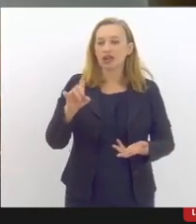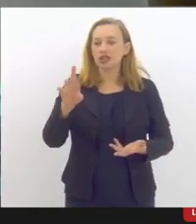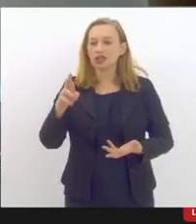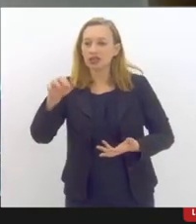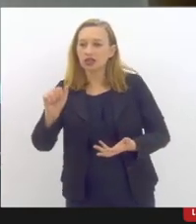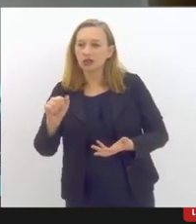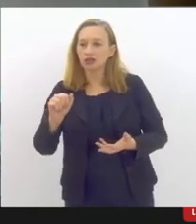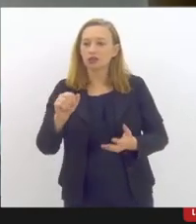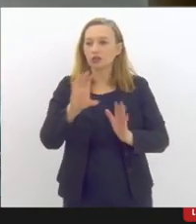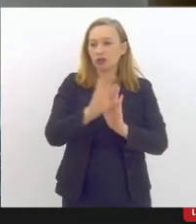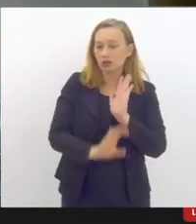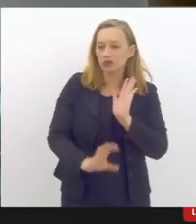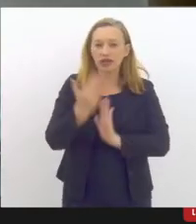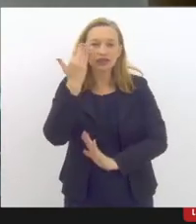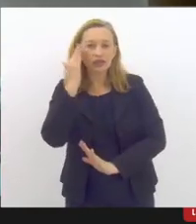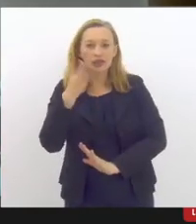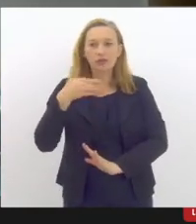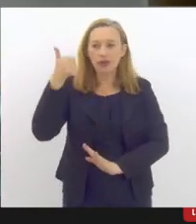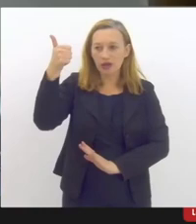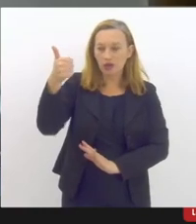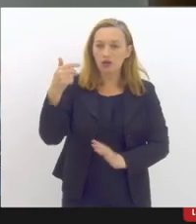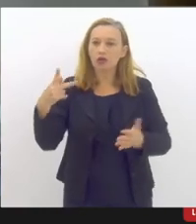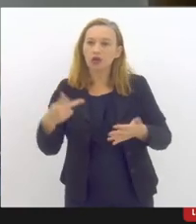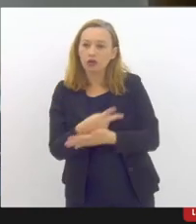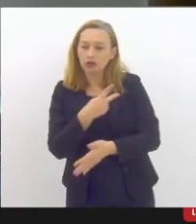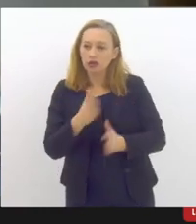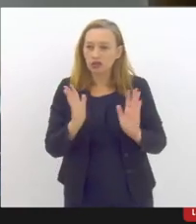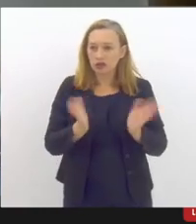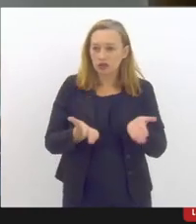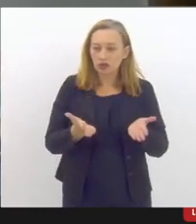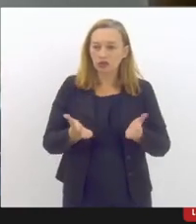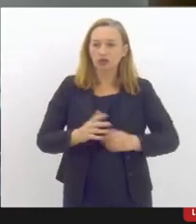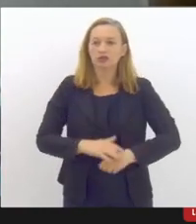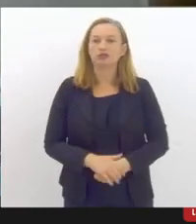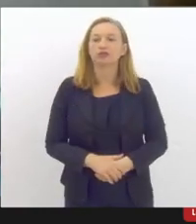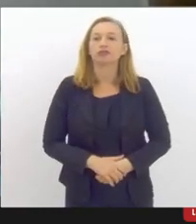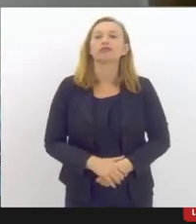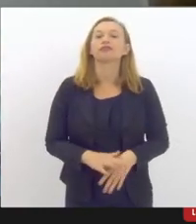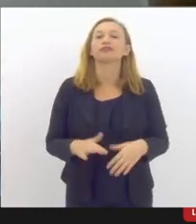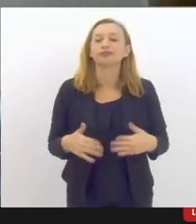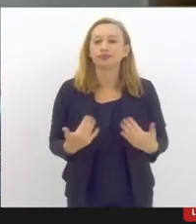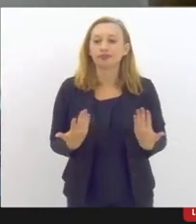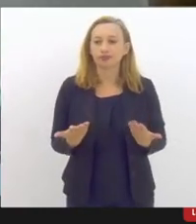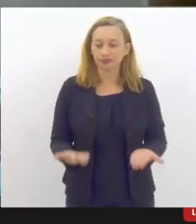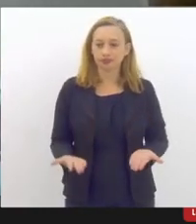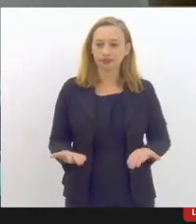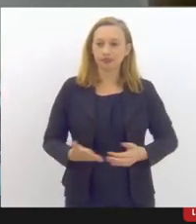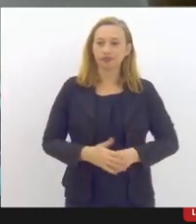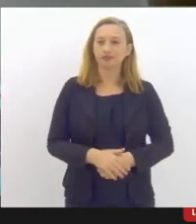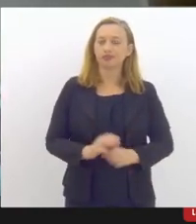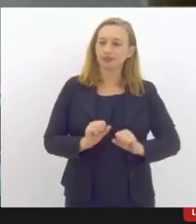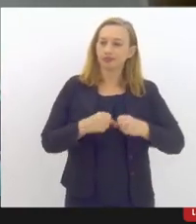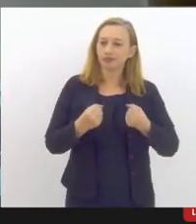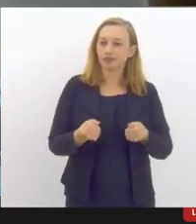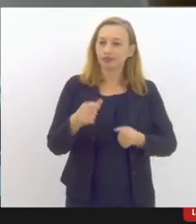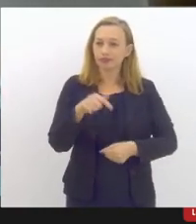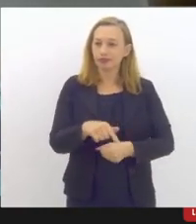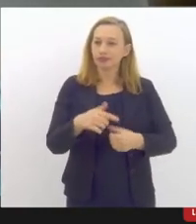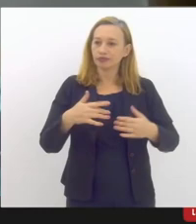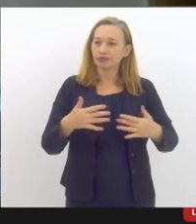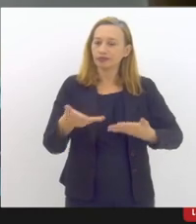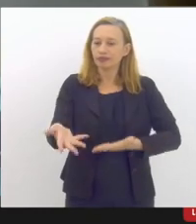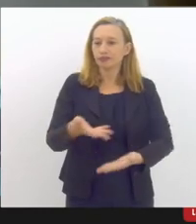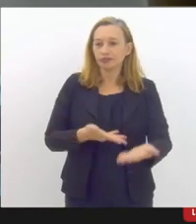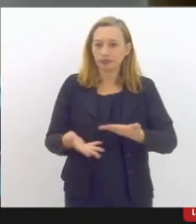entendermos esses fenômenos que acontecem hoje na rede. Então, a gente reforça aqui nossa parceria,